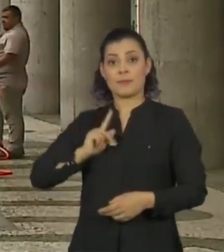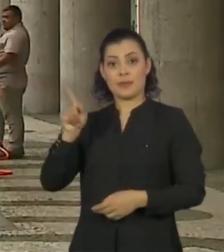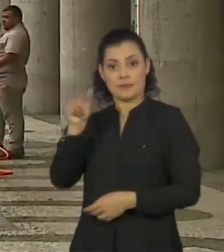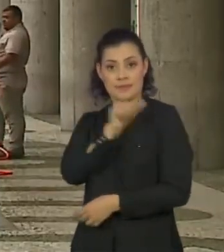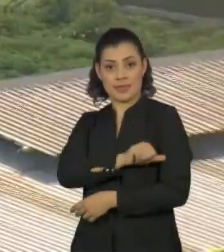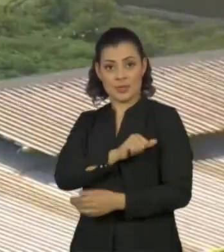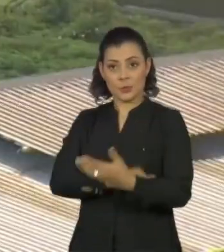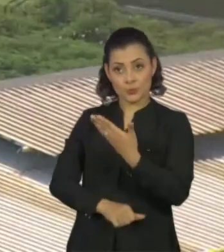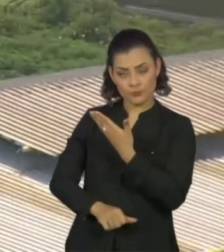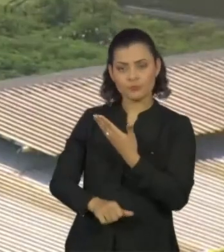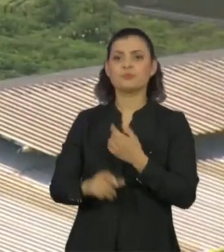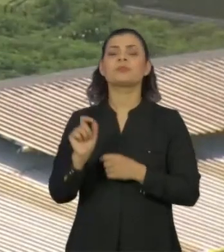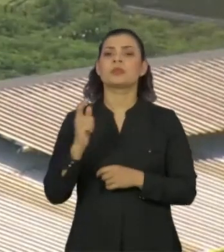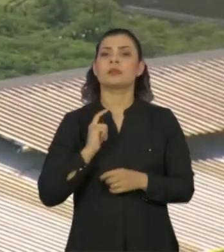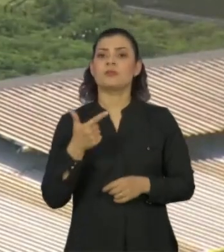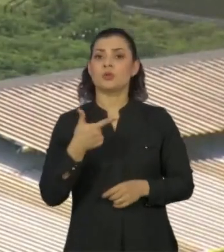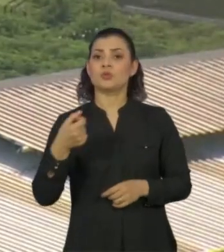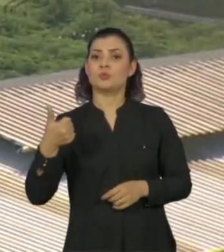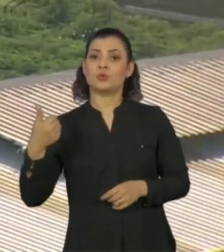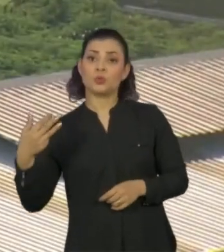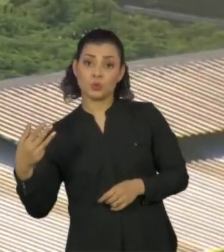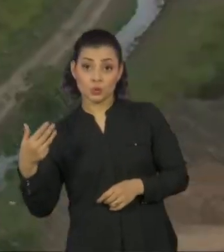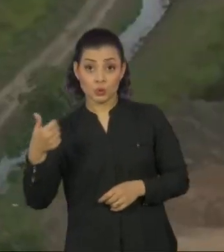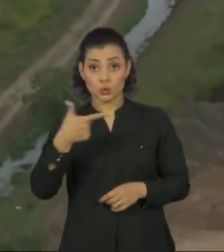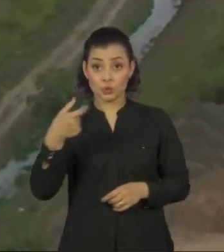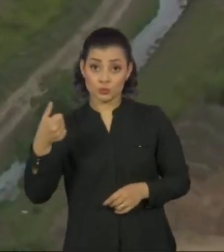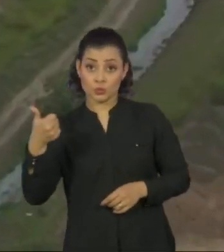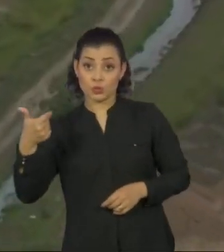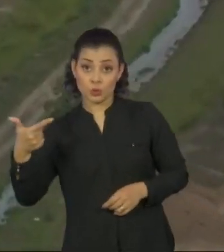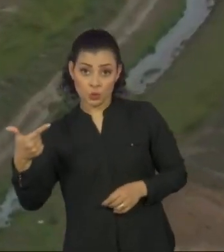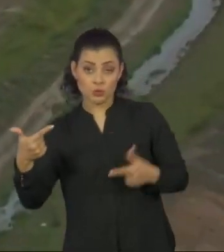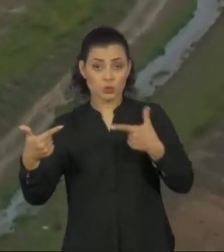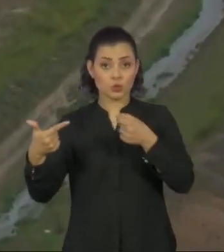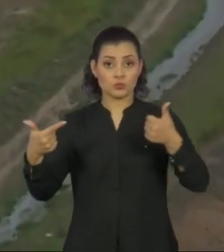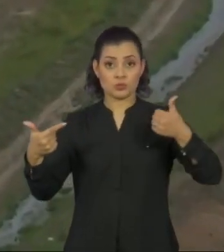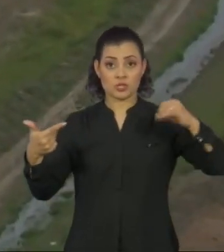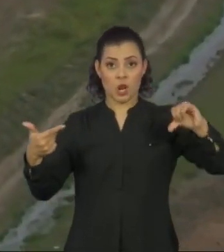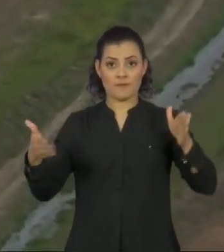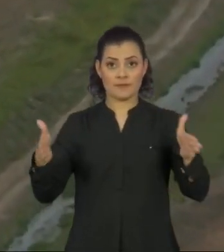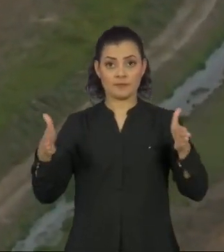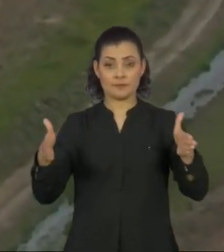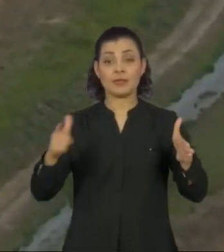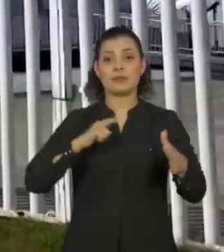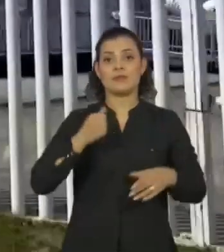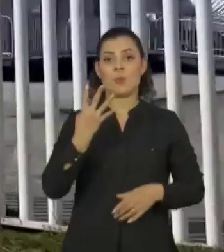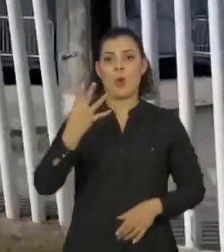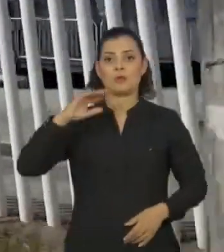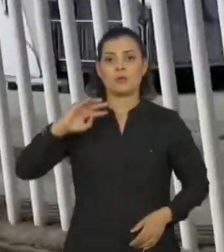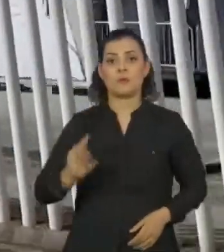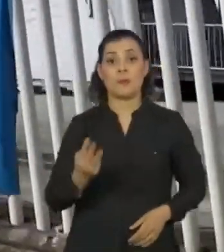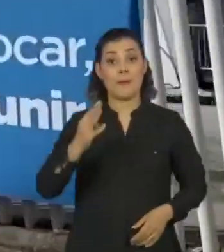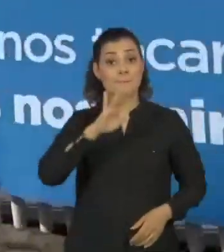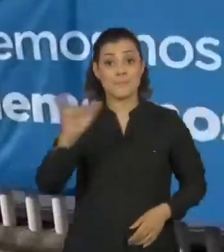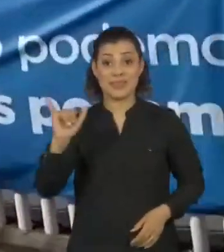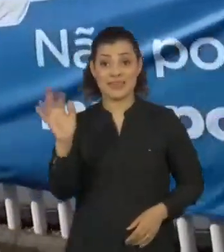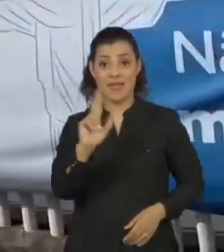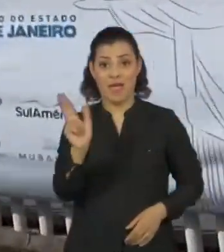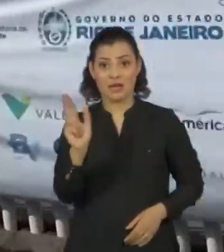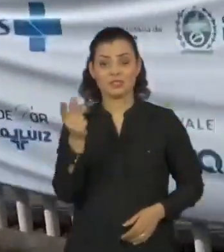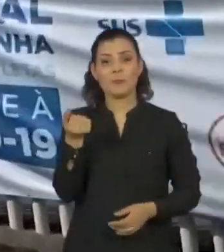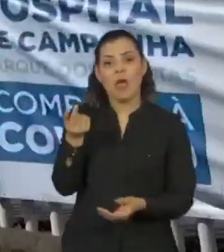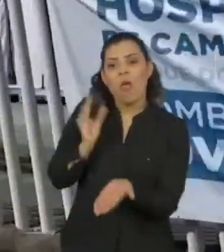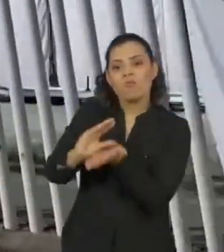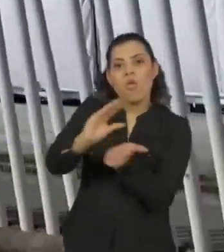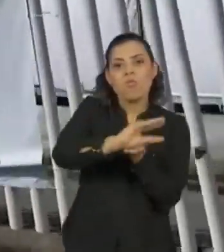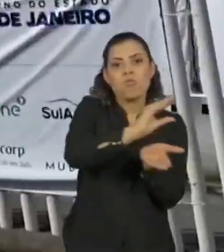gestão do IABAS recebeu entre 2012 e 2019 mais de R$ 4 bilhões da Prefeitura do Rio para gerir unidades de